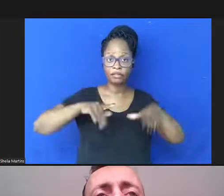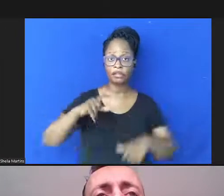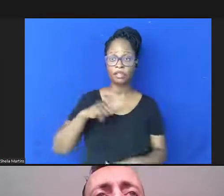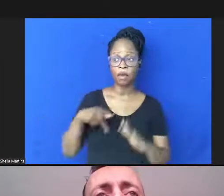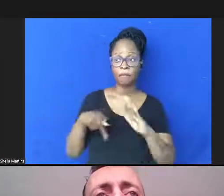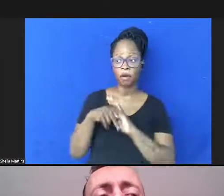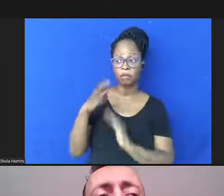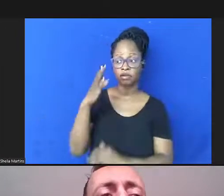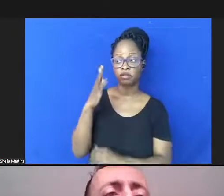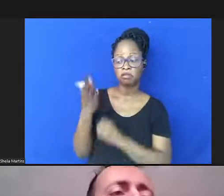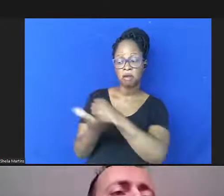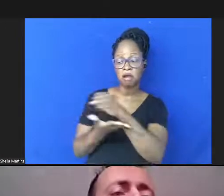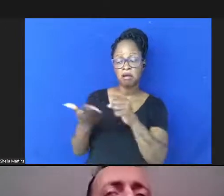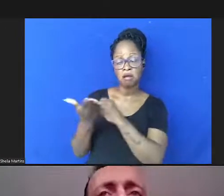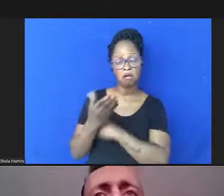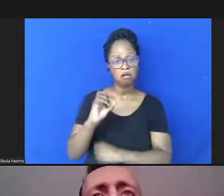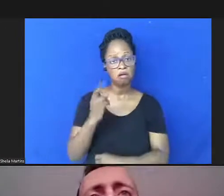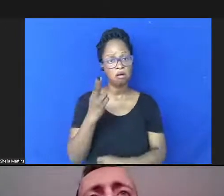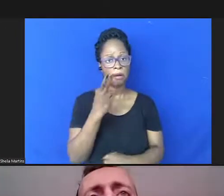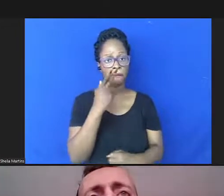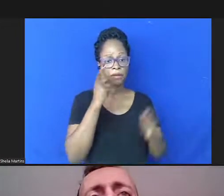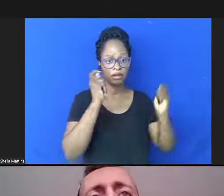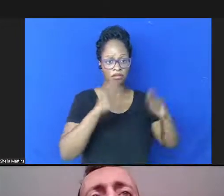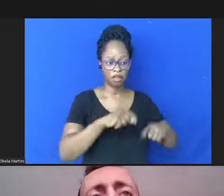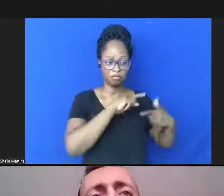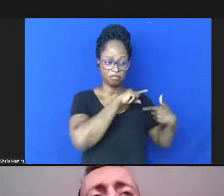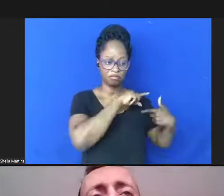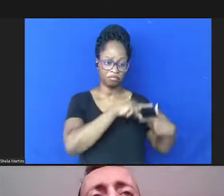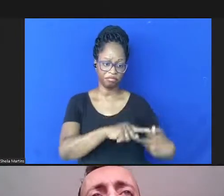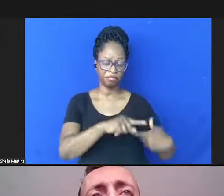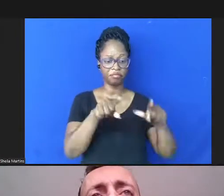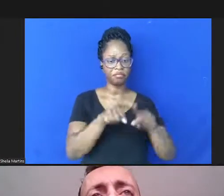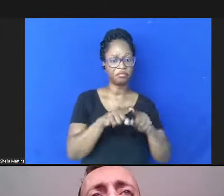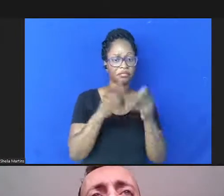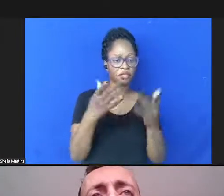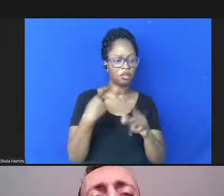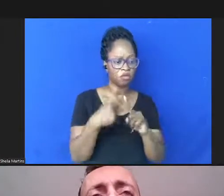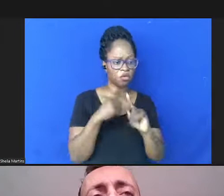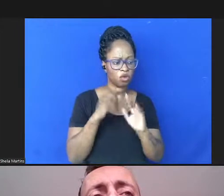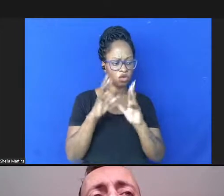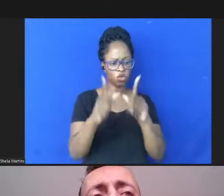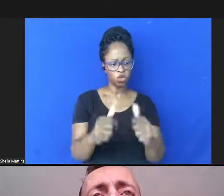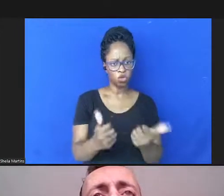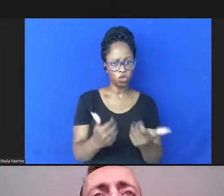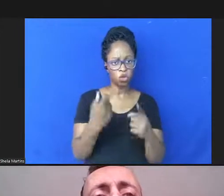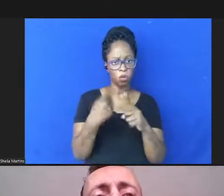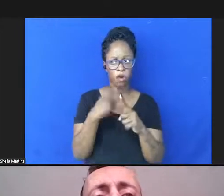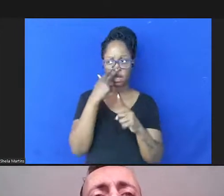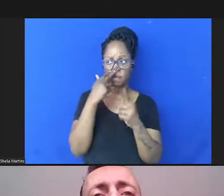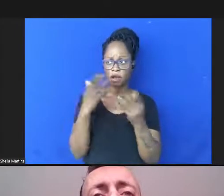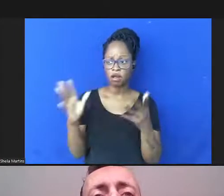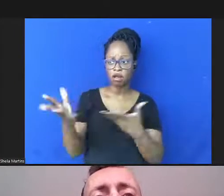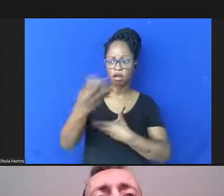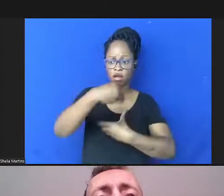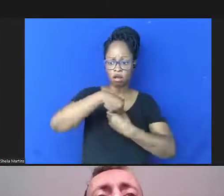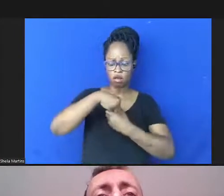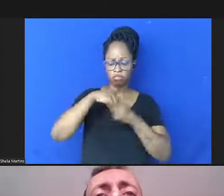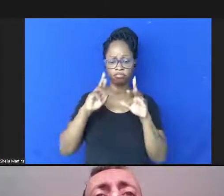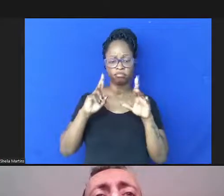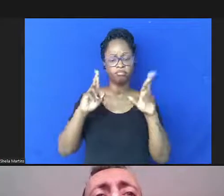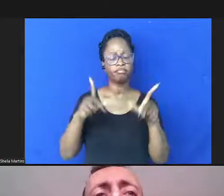básica com a própria epidemiologia mais tradicional então por que tudo isso por que envelopar isso de uma forma diferente